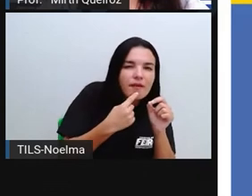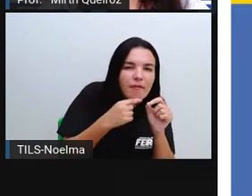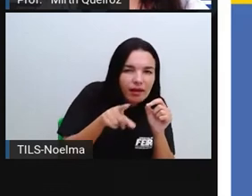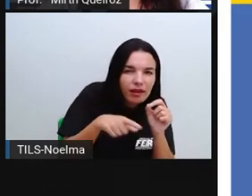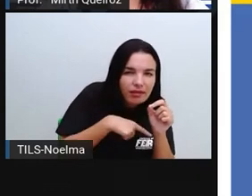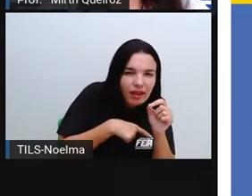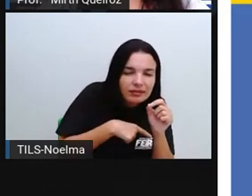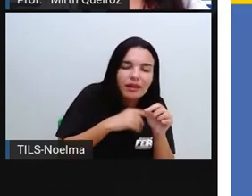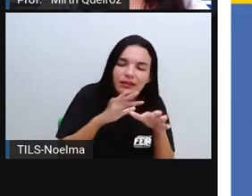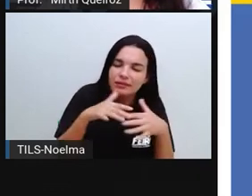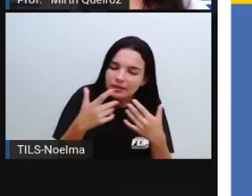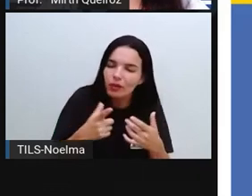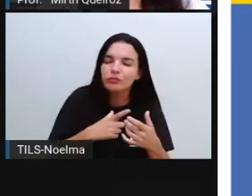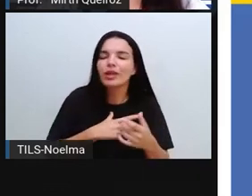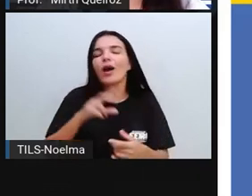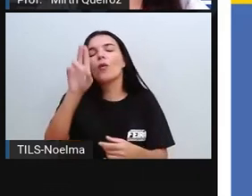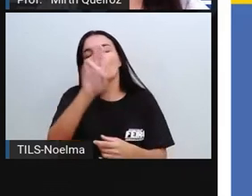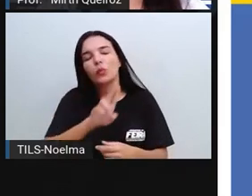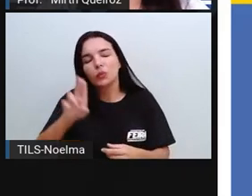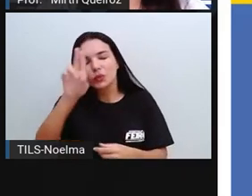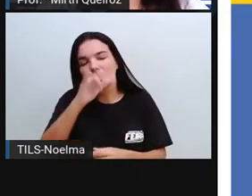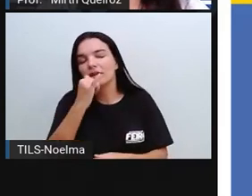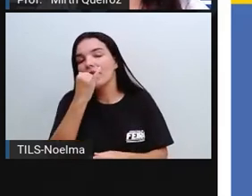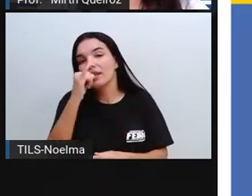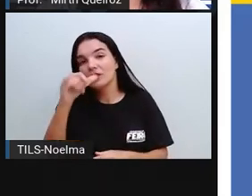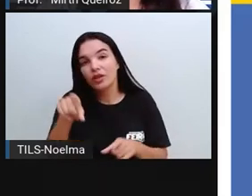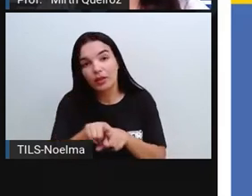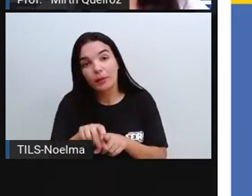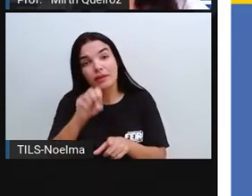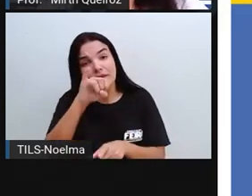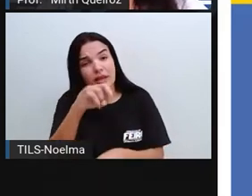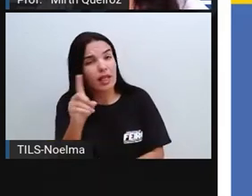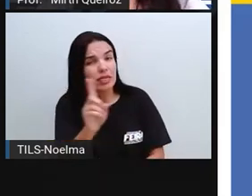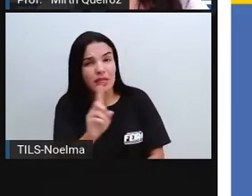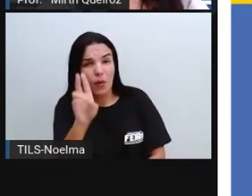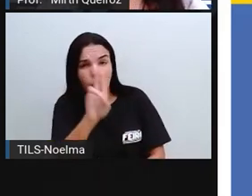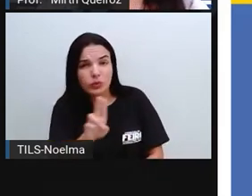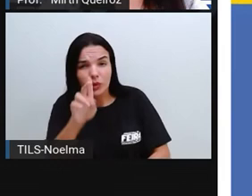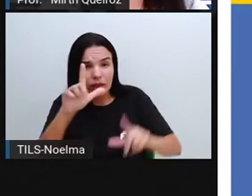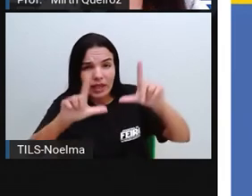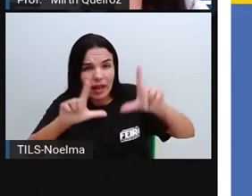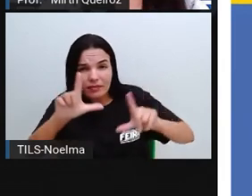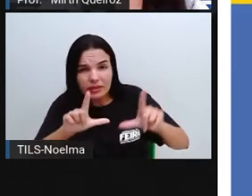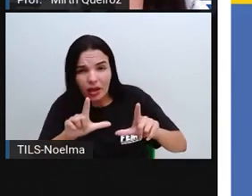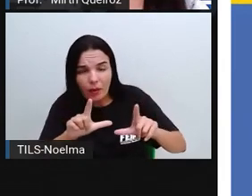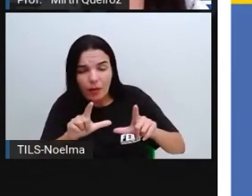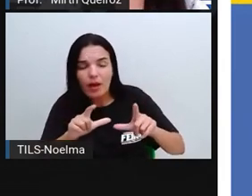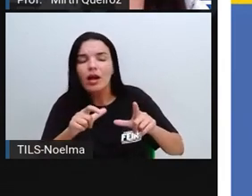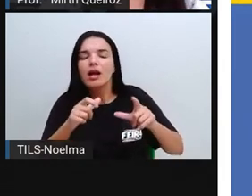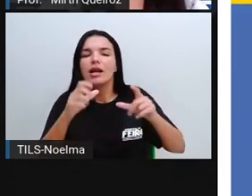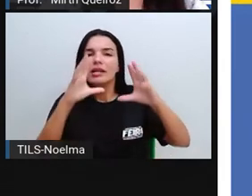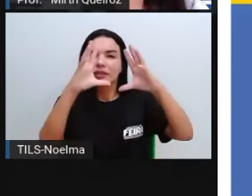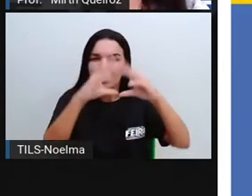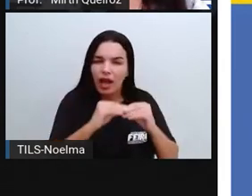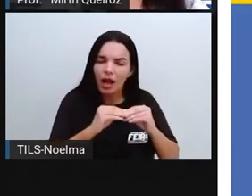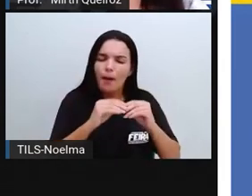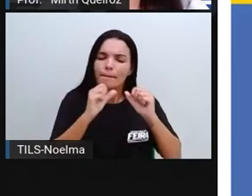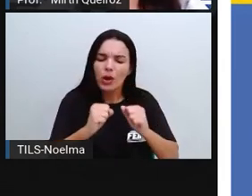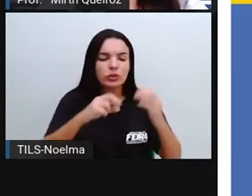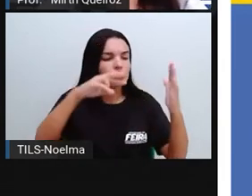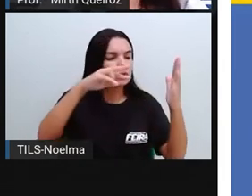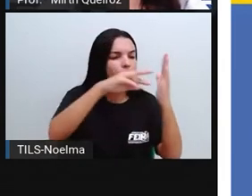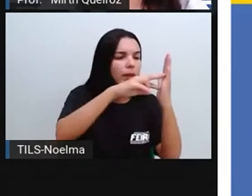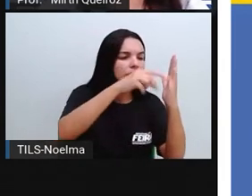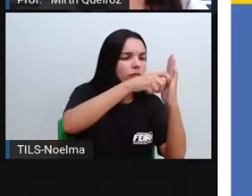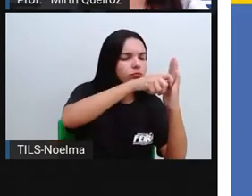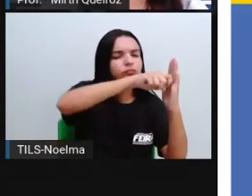certo? Então, se você não estiver utilizando esse tipo de recurso, além de desligar a televisão, retire